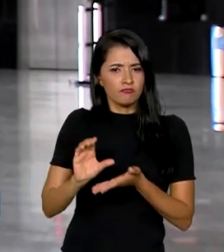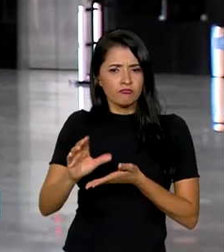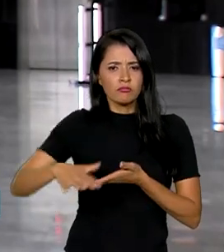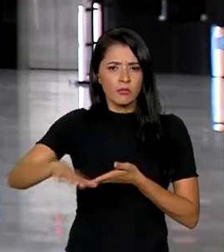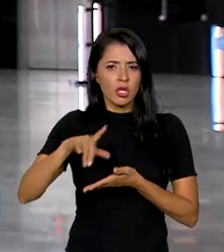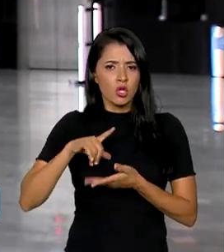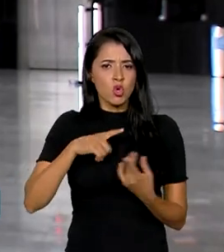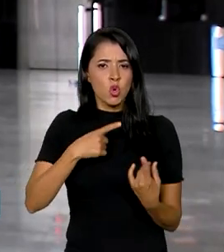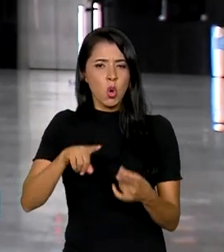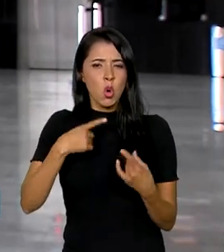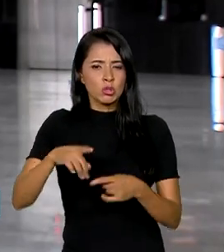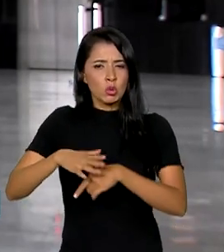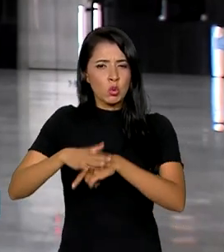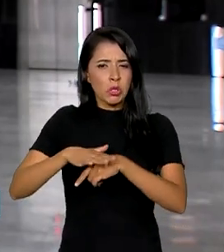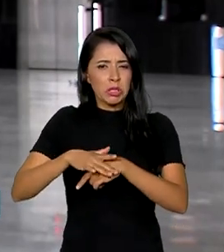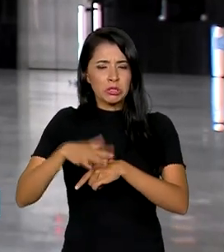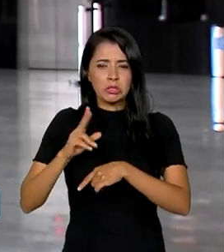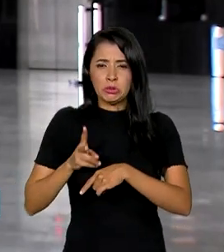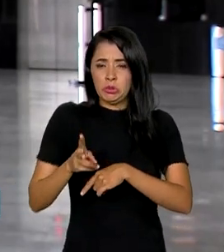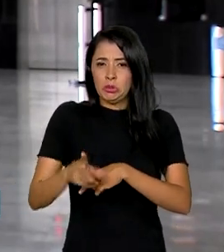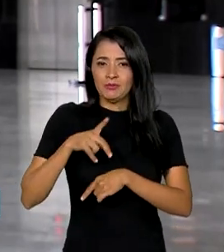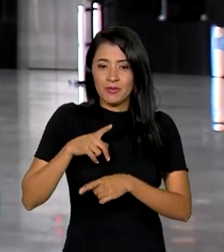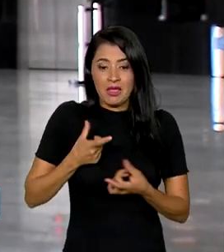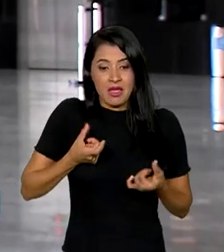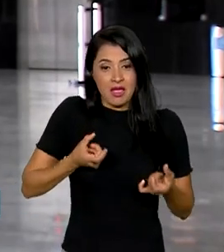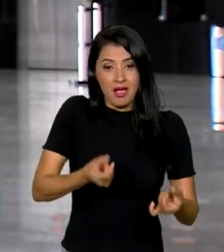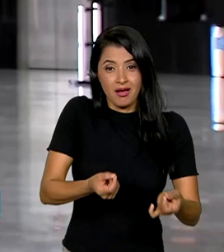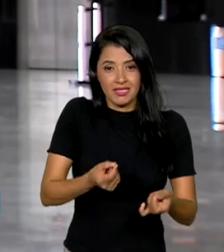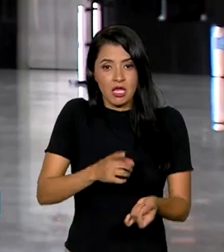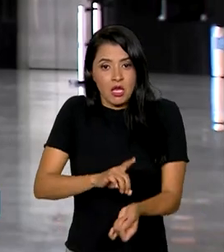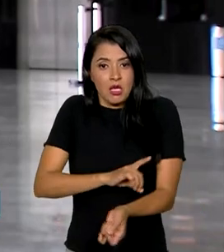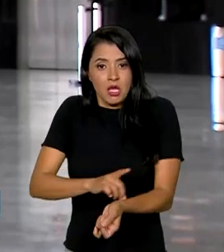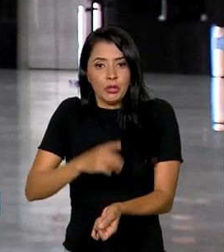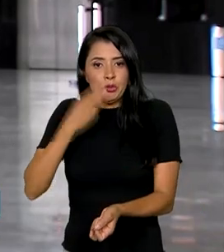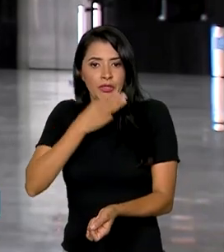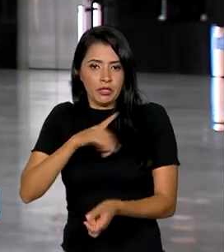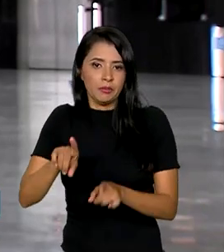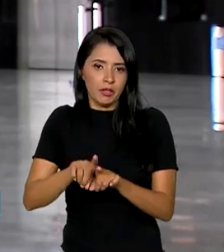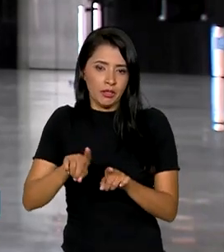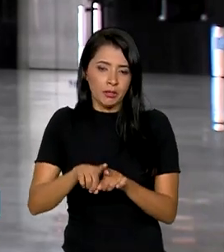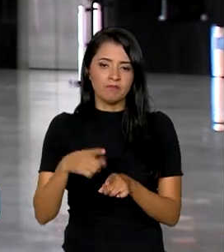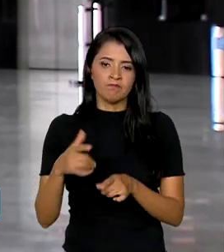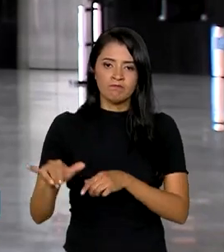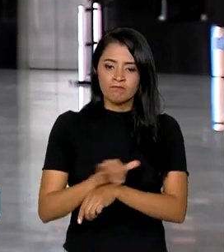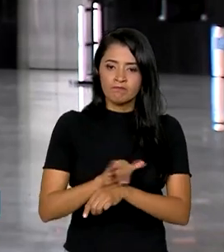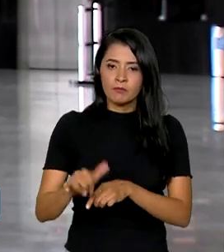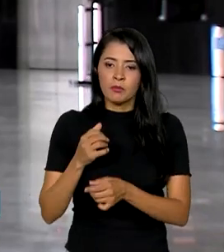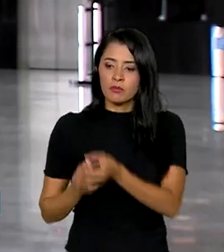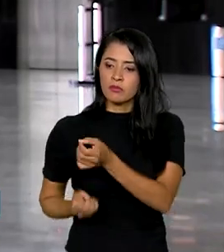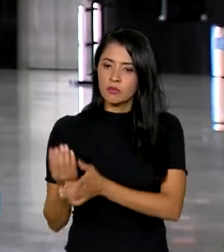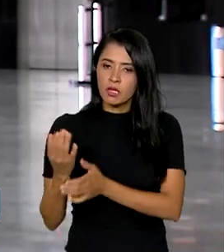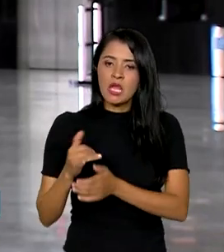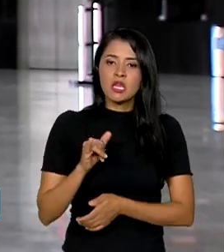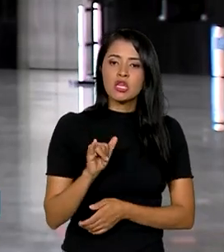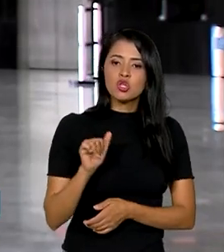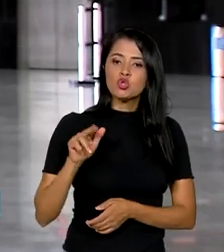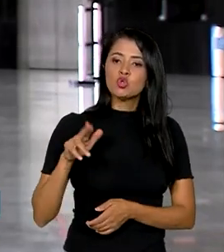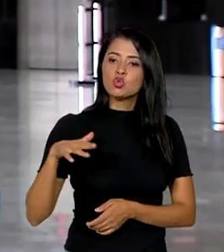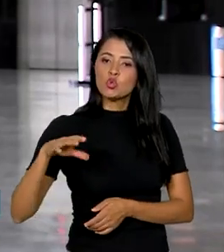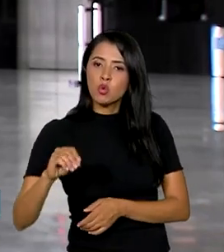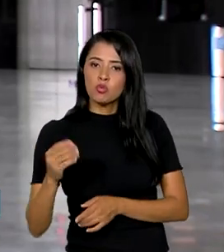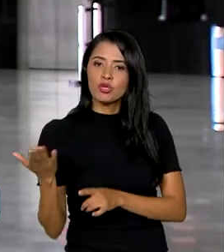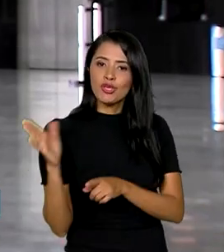em ações de combate a doenças crônicas, câncer e diabetes, por exemplo, e recursos para a produção de insumos que ajudem na